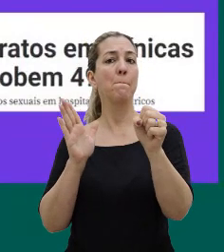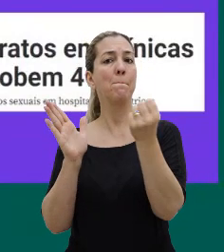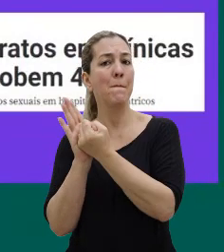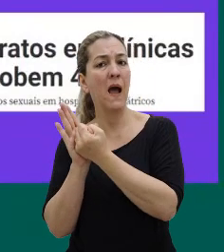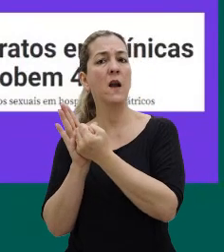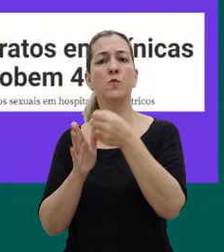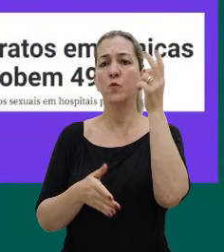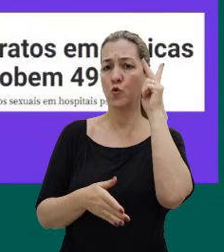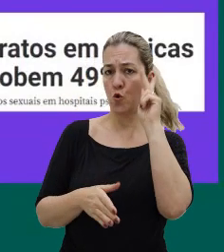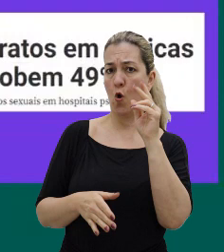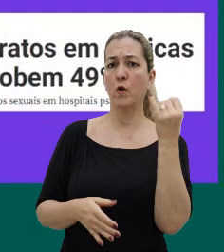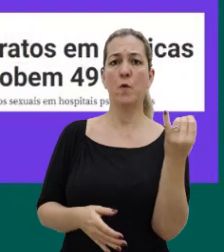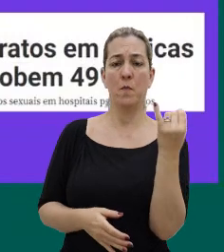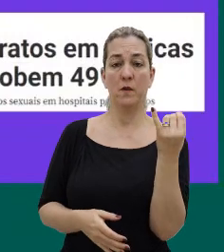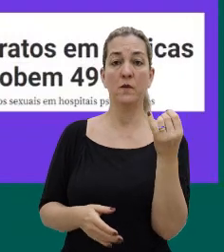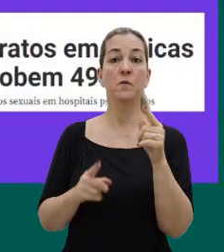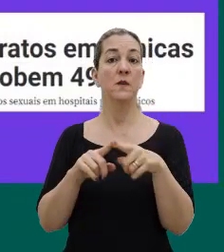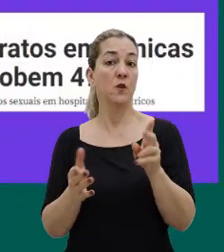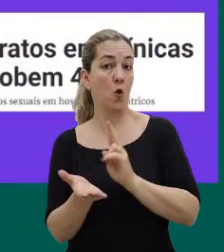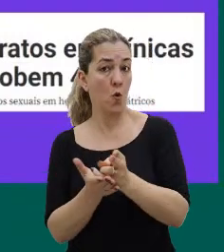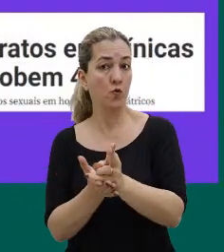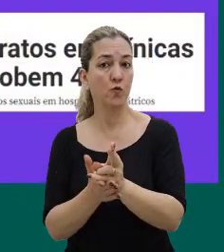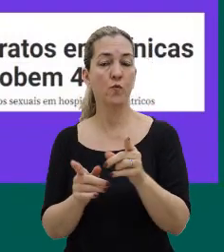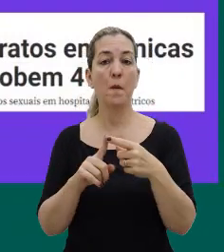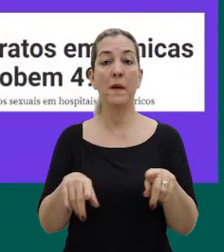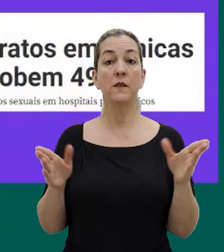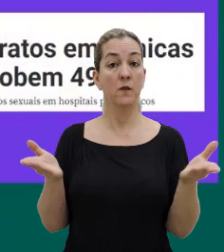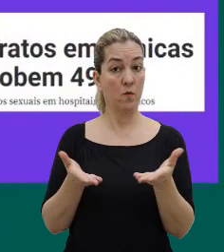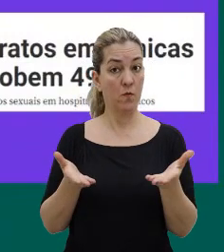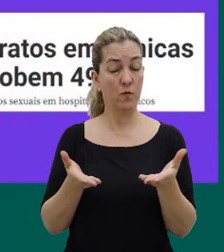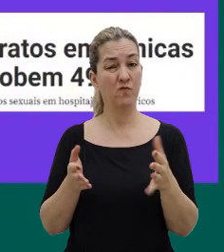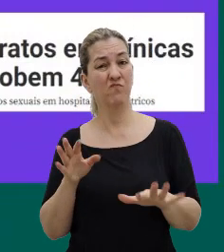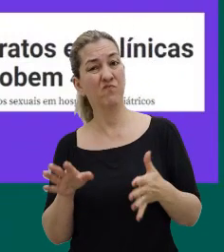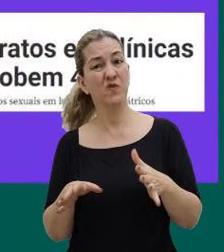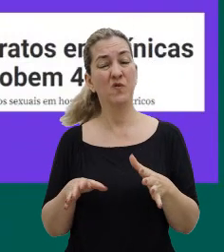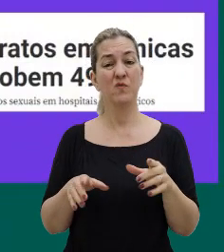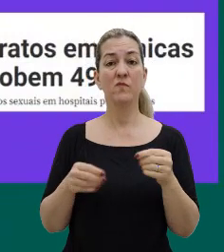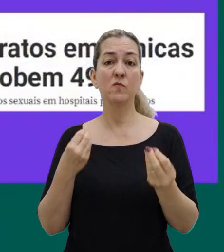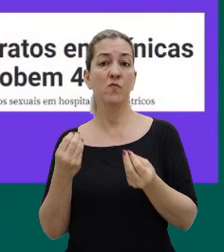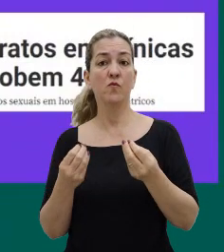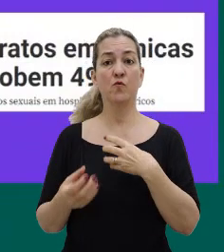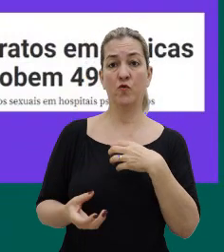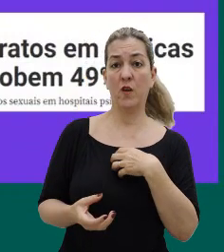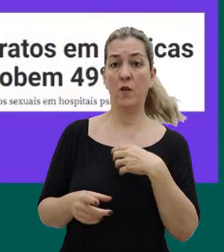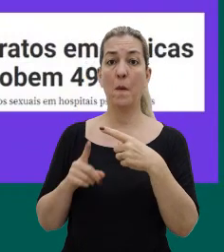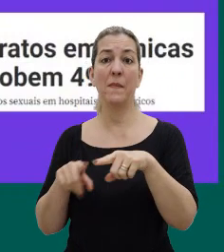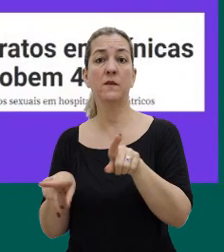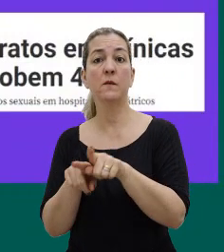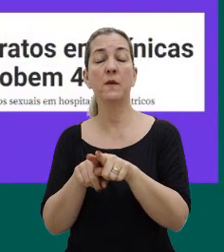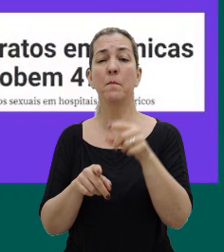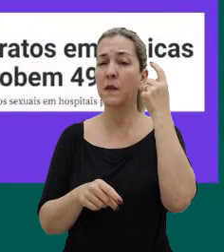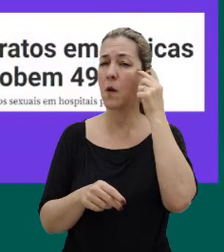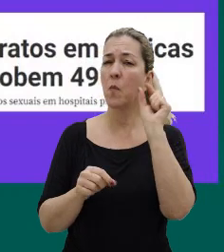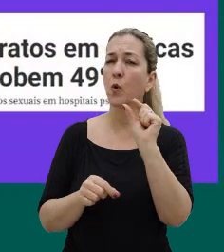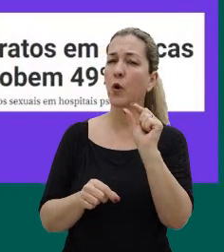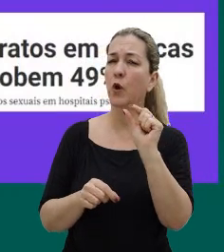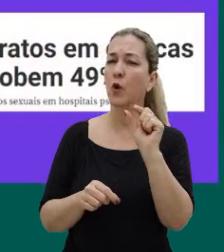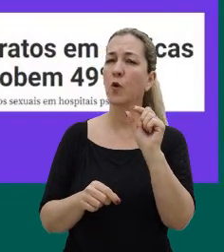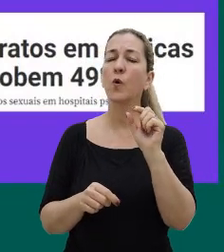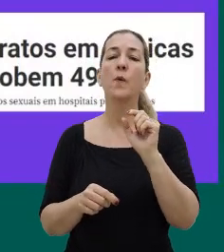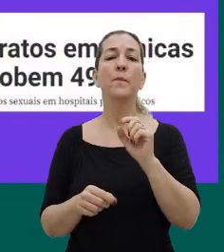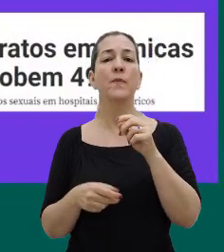importante, mas que ela continua, e talvez hoje por outras vias também, né, a gente pode pensar um pouquinho na questão do